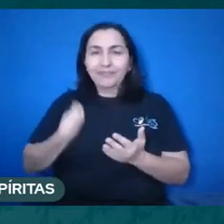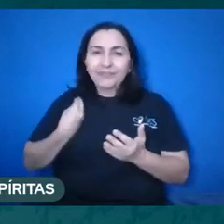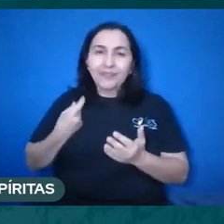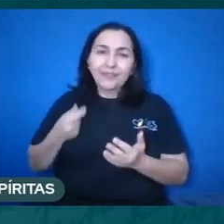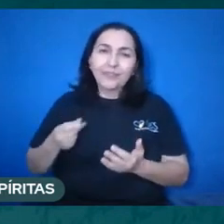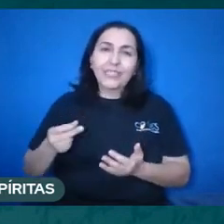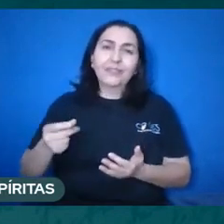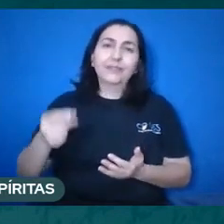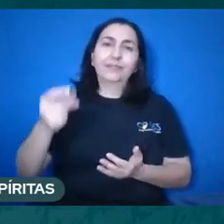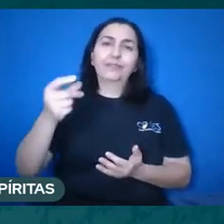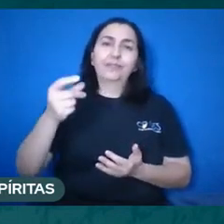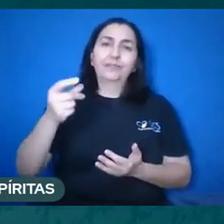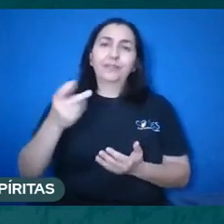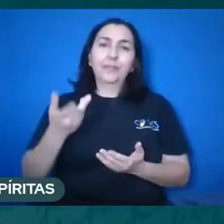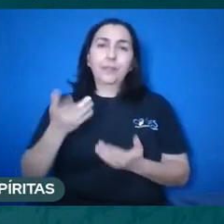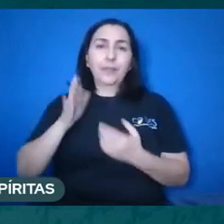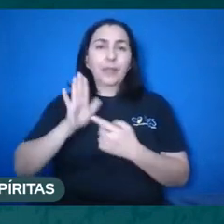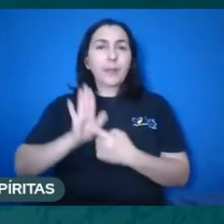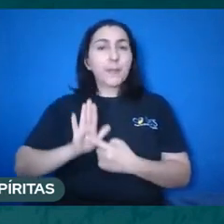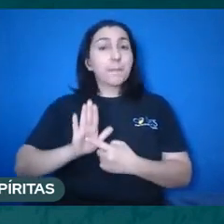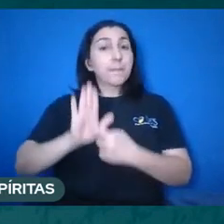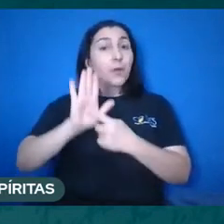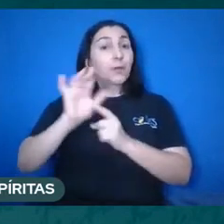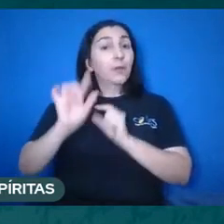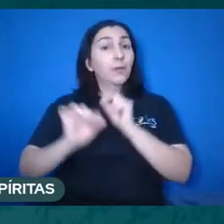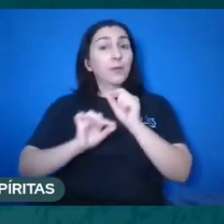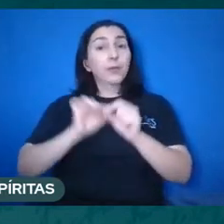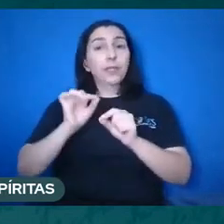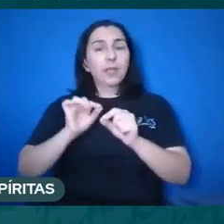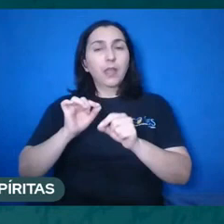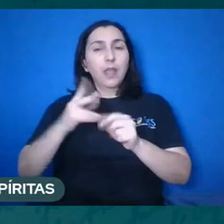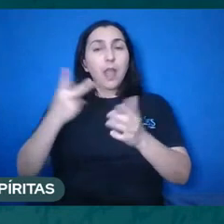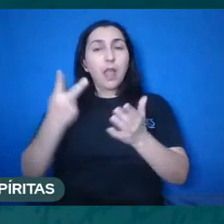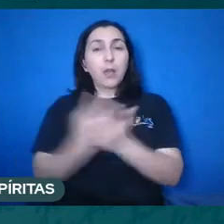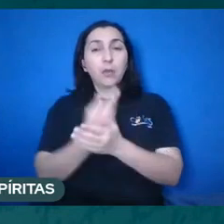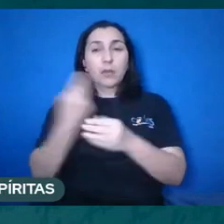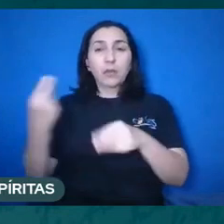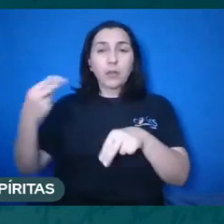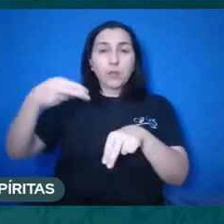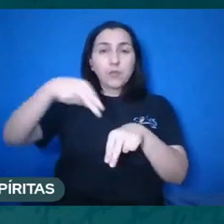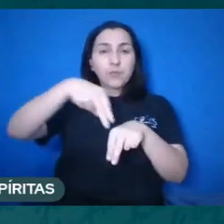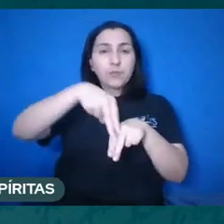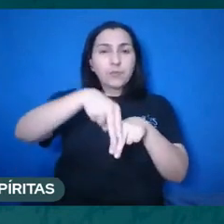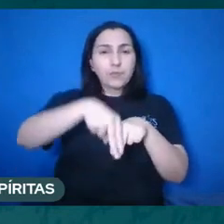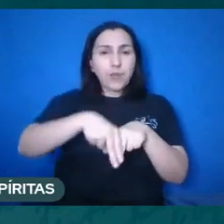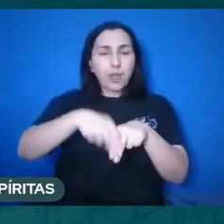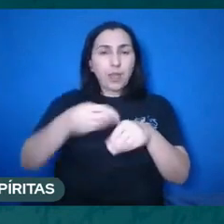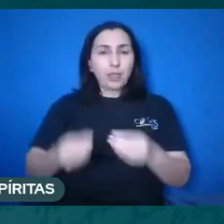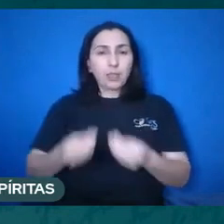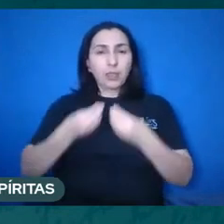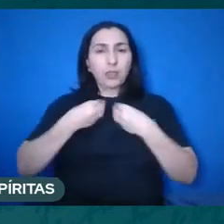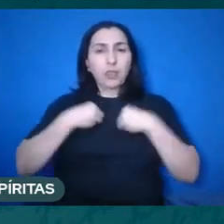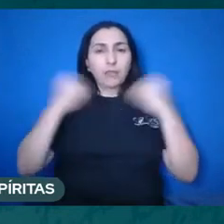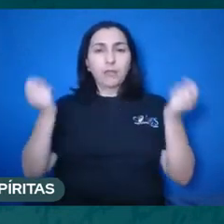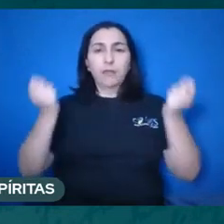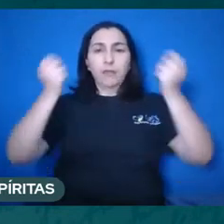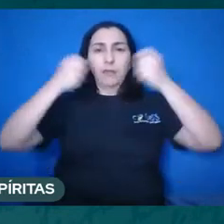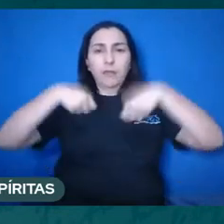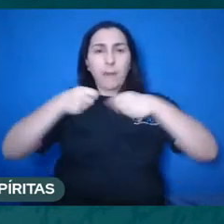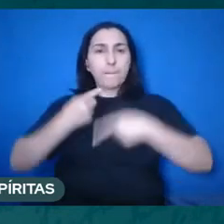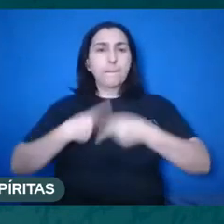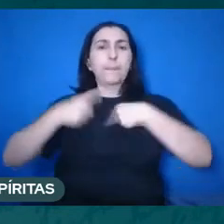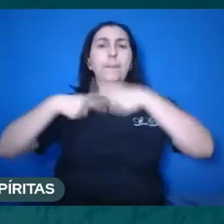o estar encarnado é para o nosso crescimento, para o nosso melhoramento, mostrando-nos que